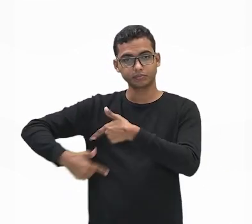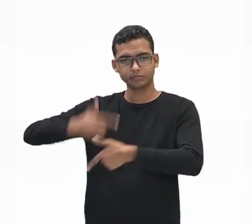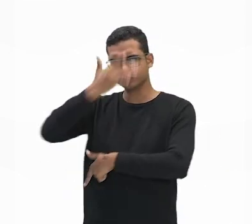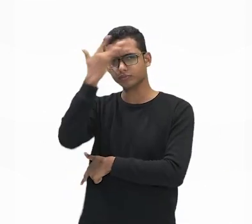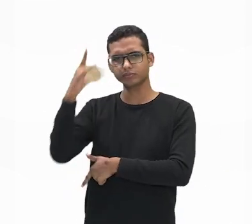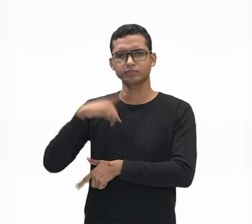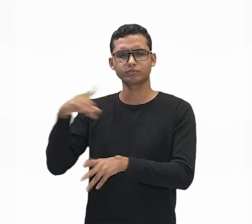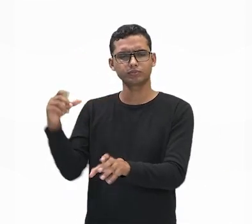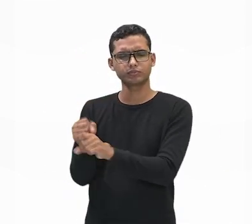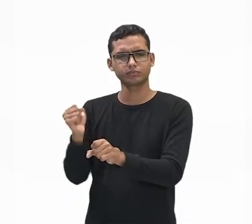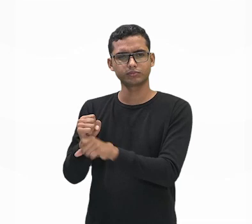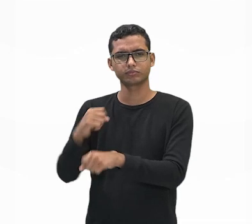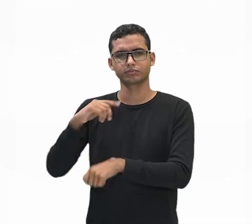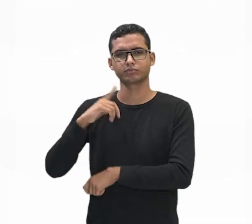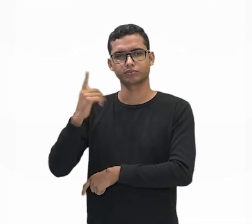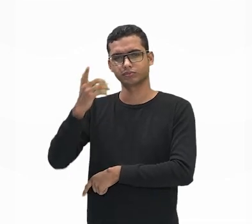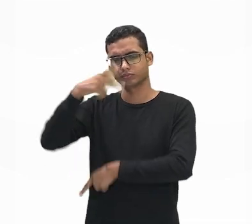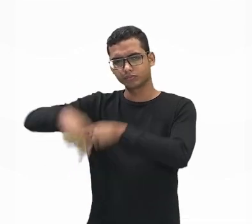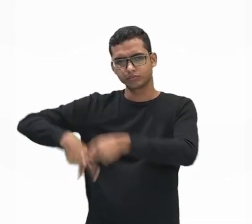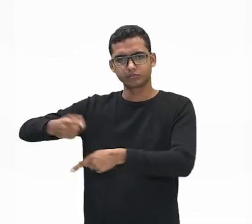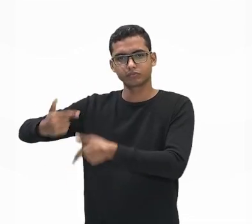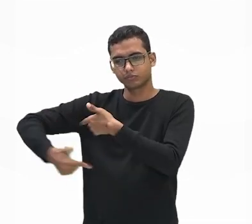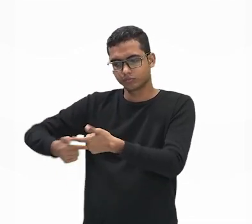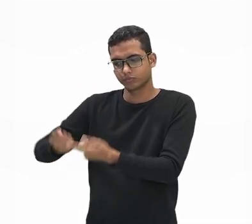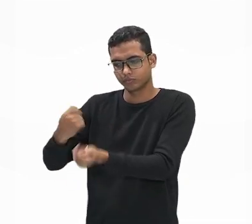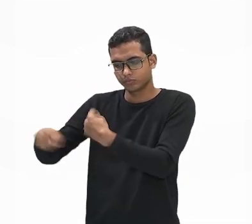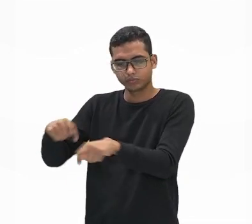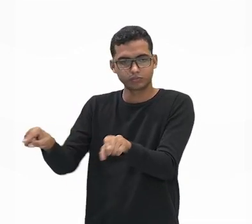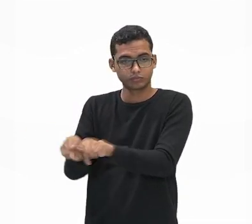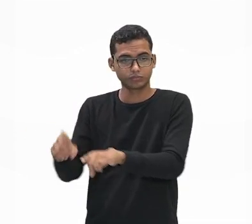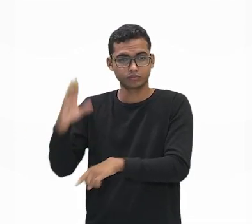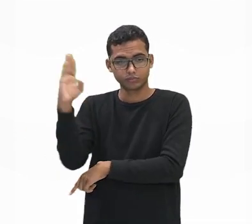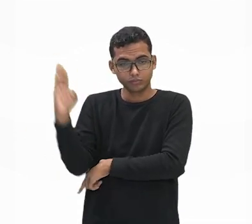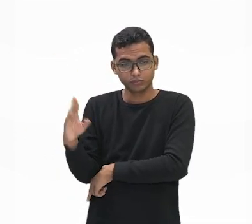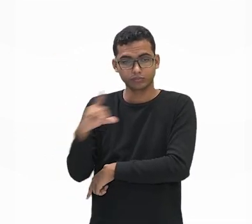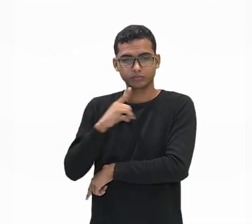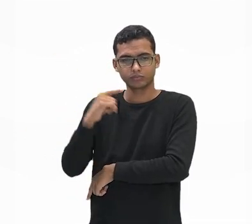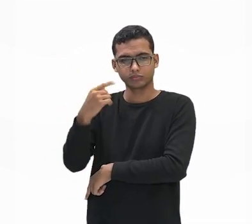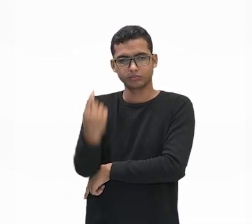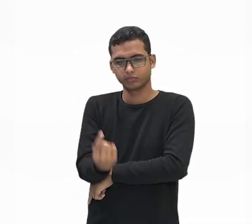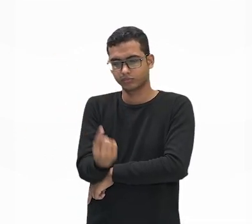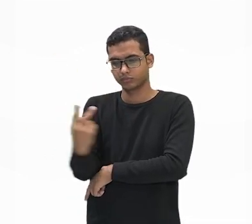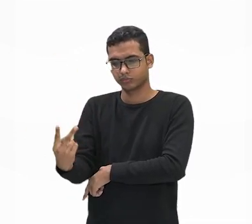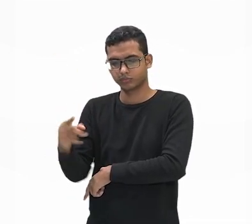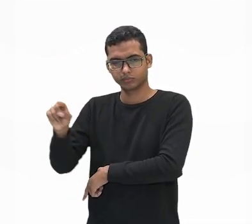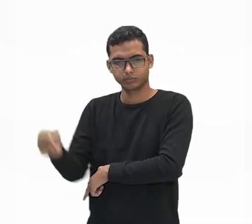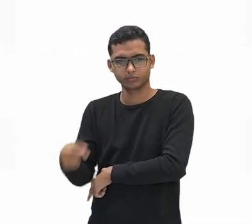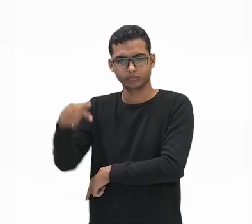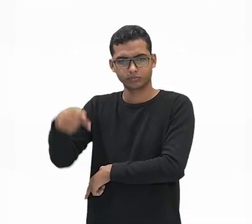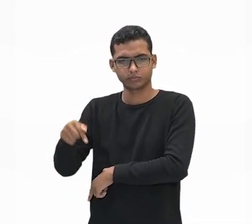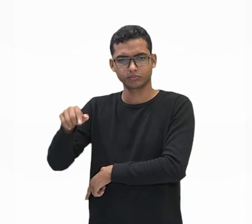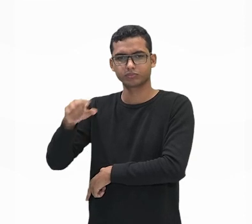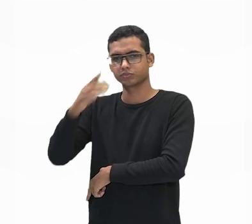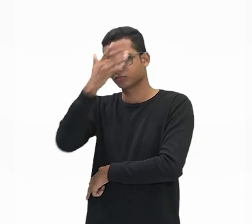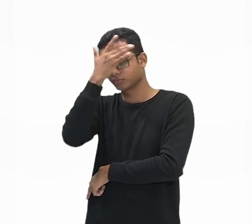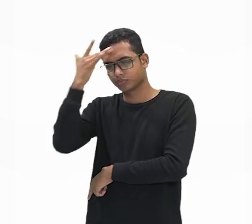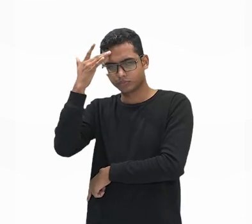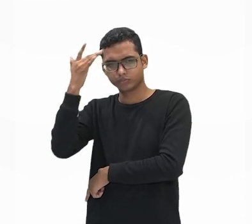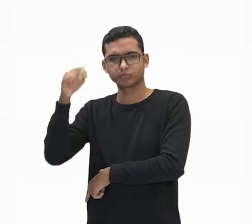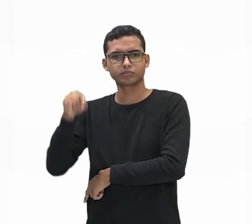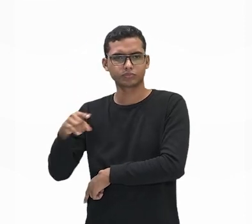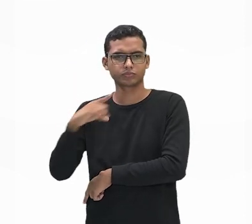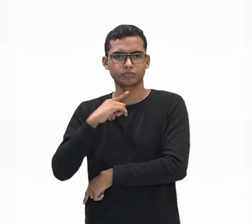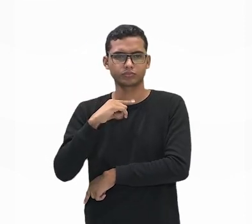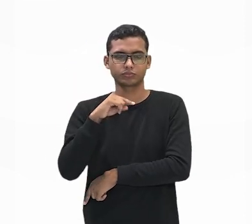economicamente ativa. Aqui no Brasil, por exemplo, a gente tem 12,7 milhões de pessoas consideradas desocupadas, desempregadas